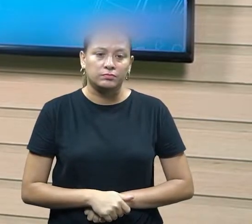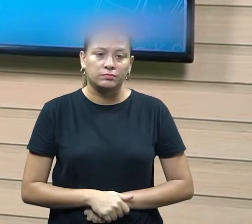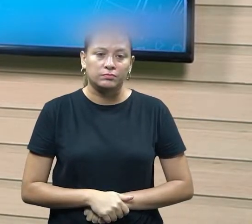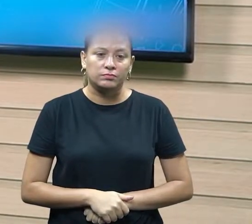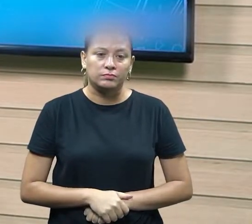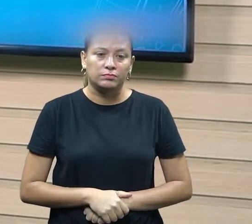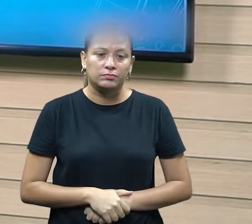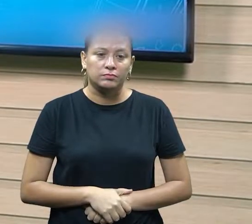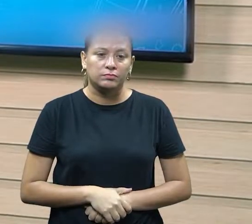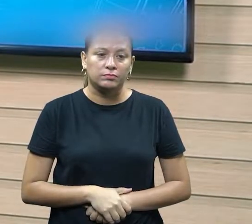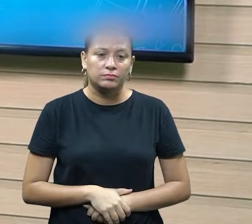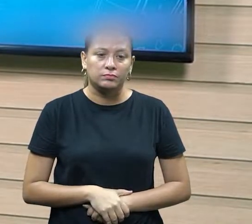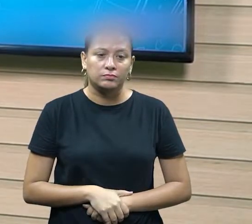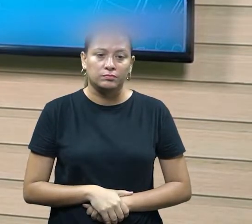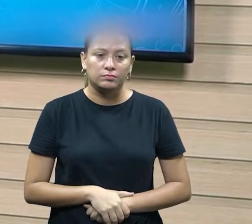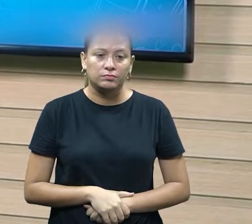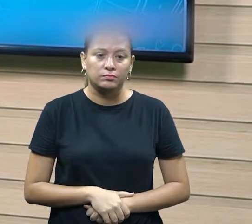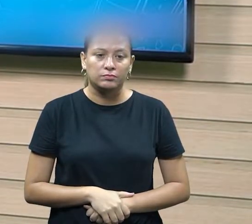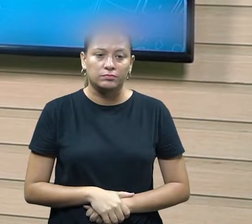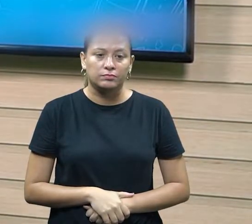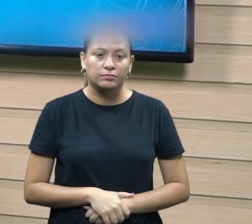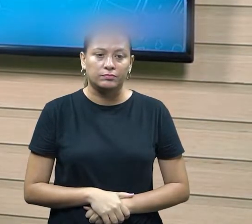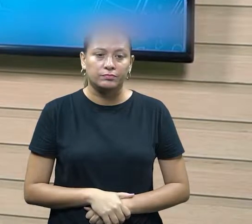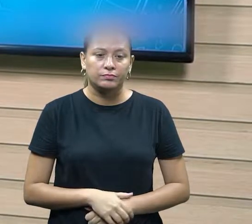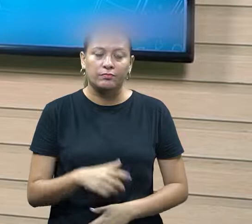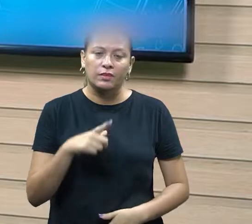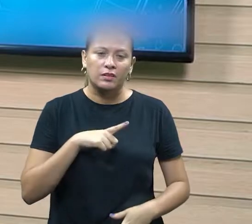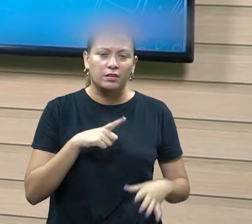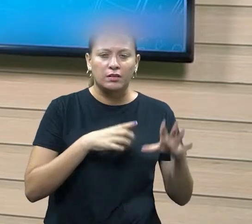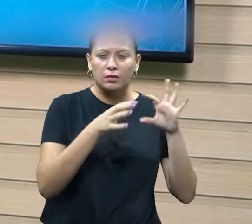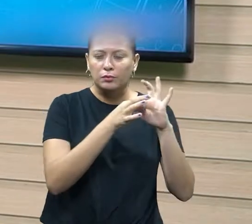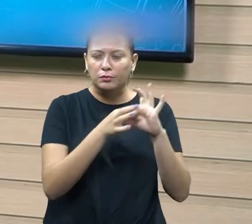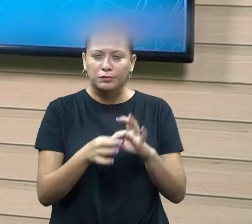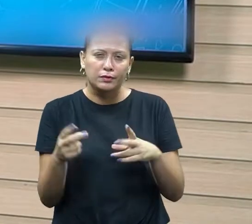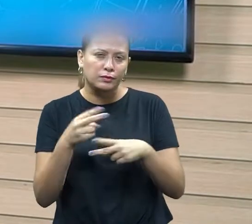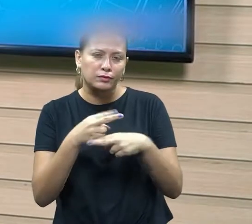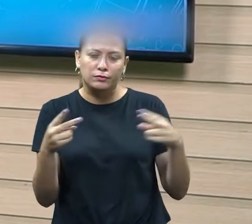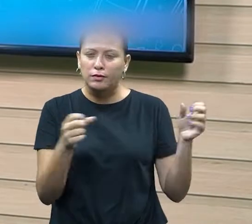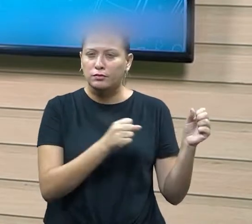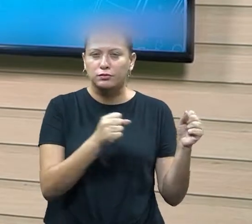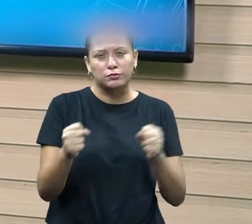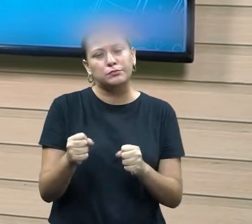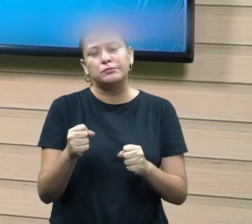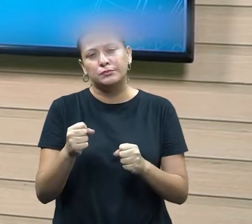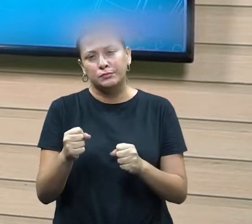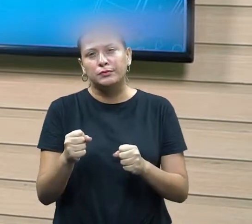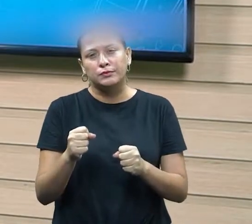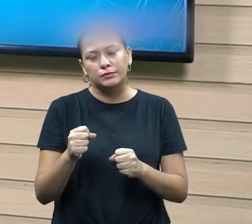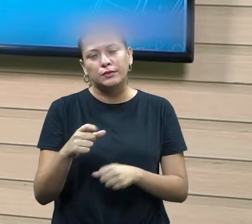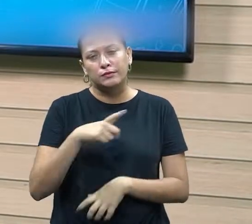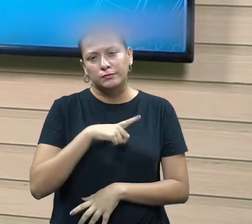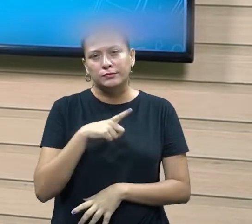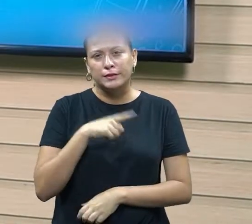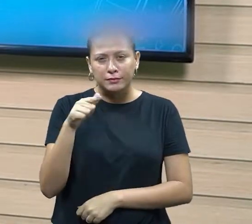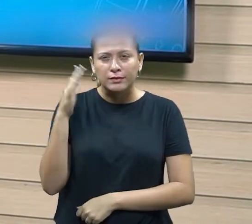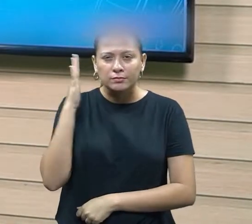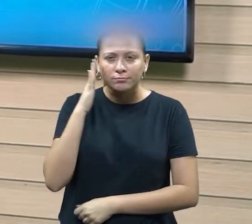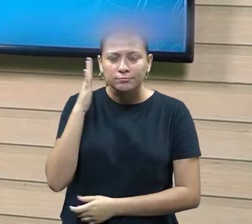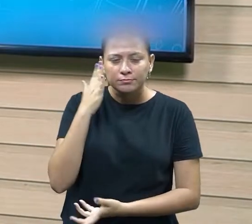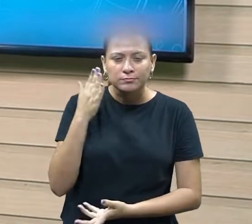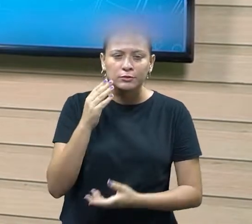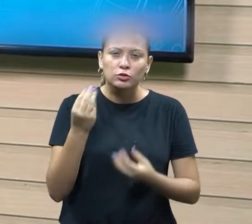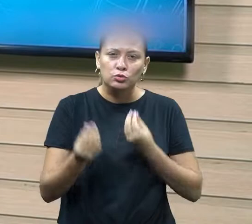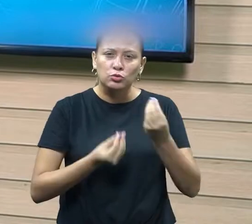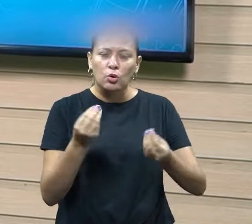ao posicionamento político que ele está nesse momento e aí tem várias outras situações em que o poder se faz presente vocês estão compreendendo como